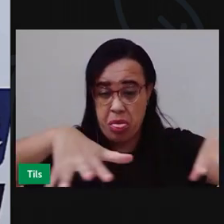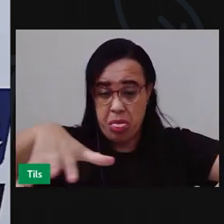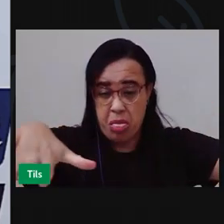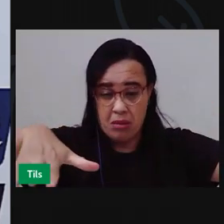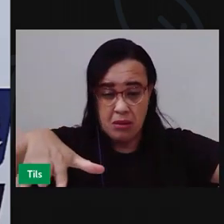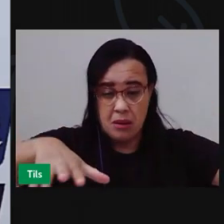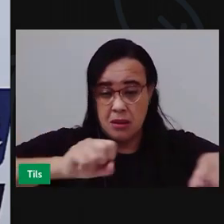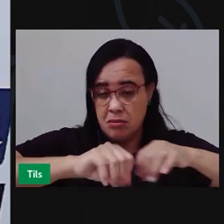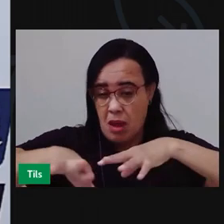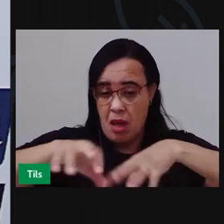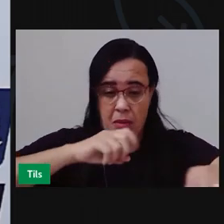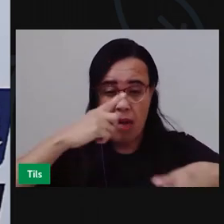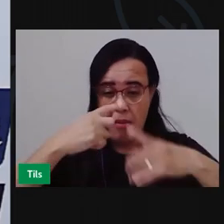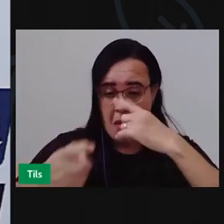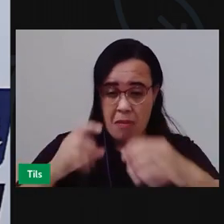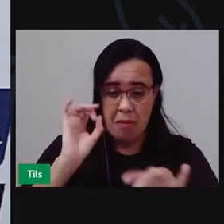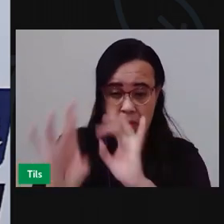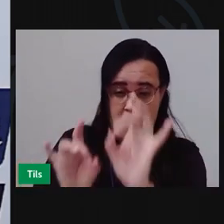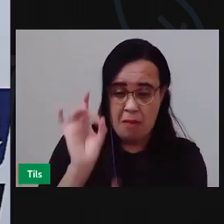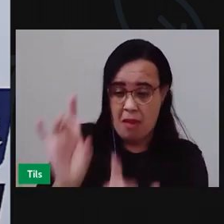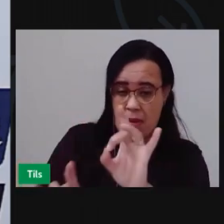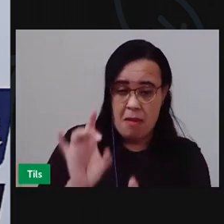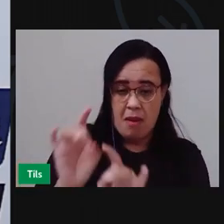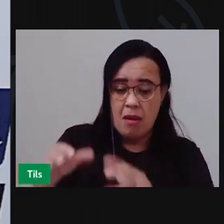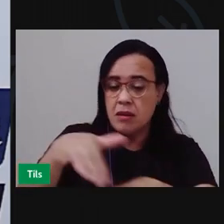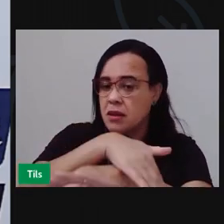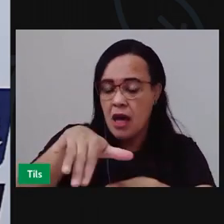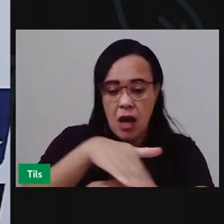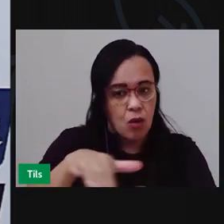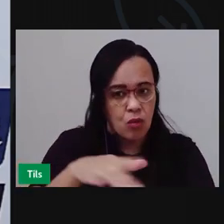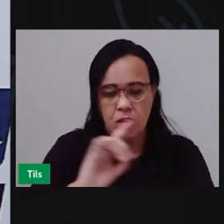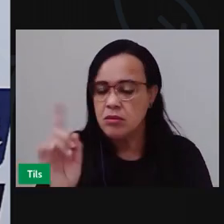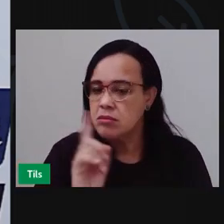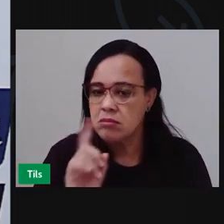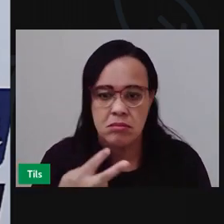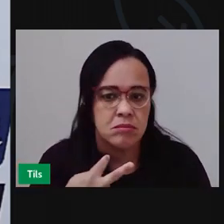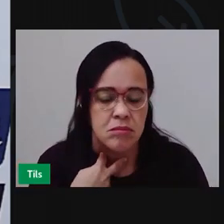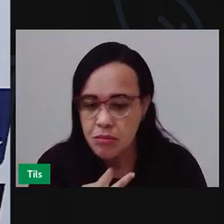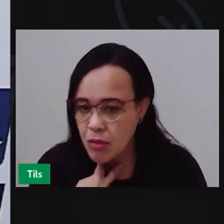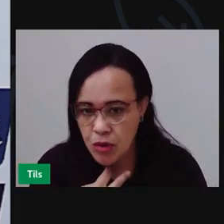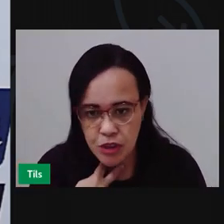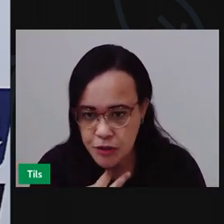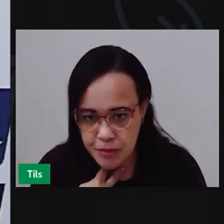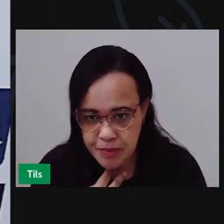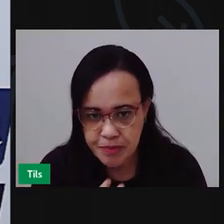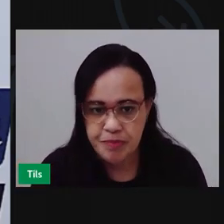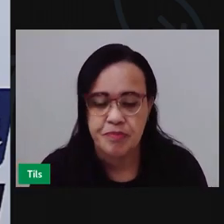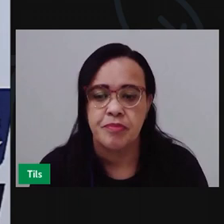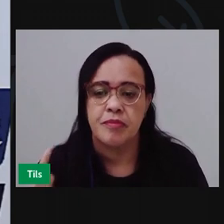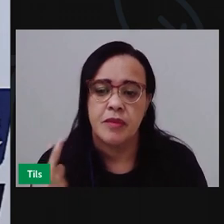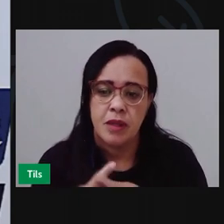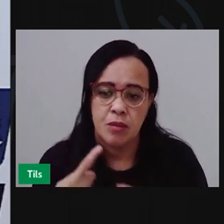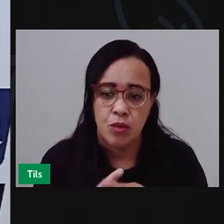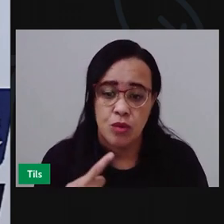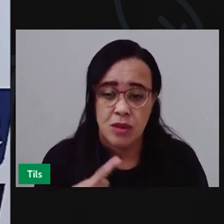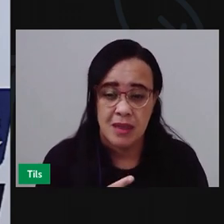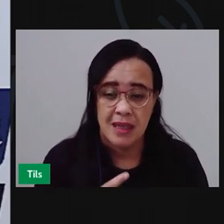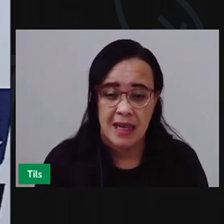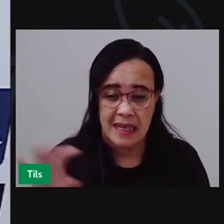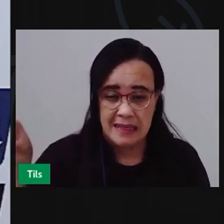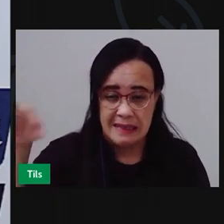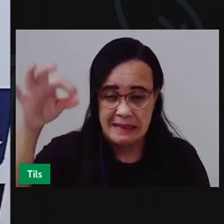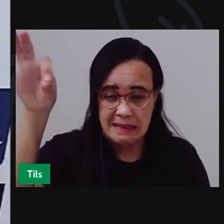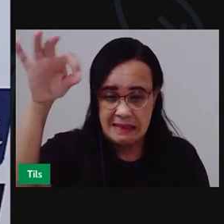proliferação de doença né pode favorecer que sejam atraídos